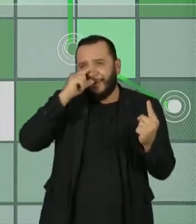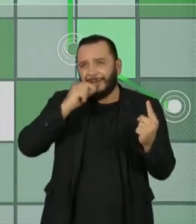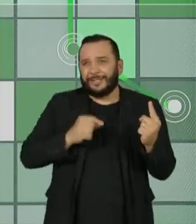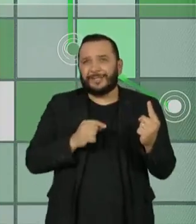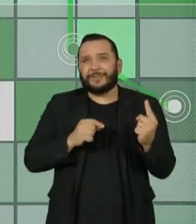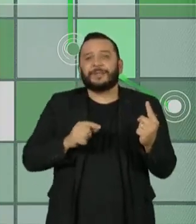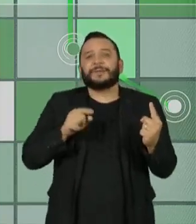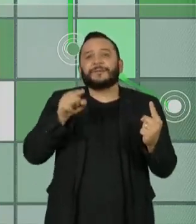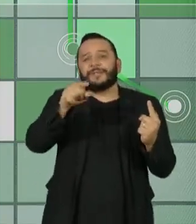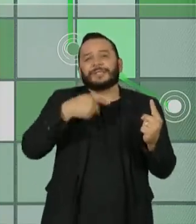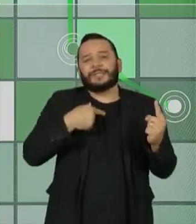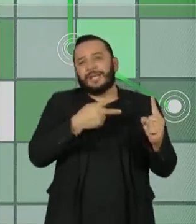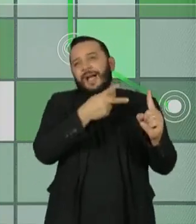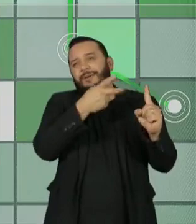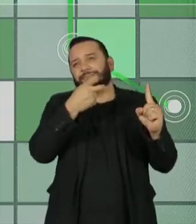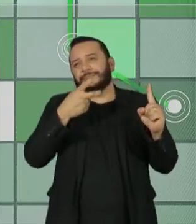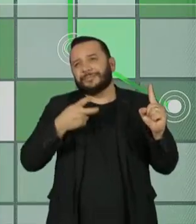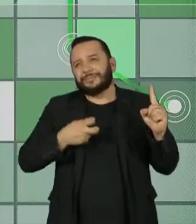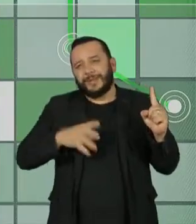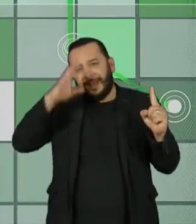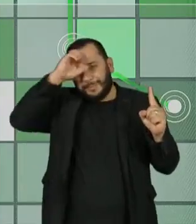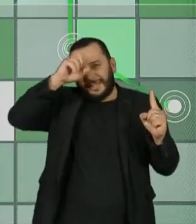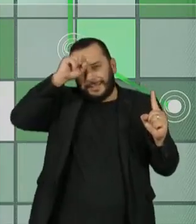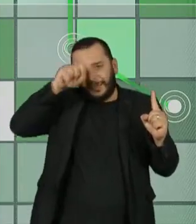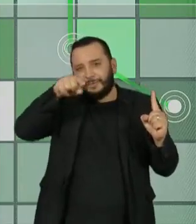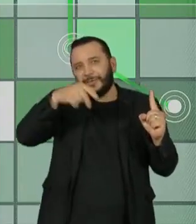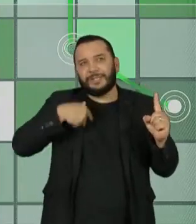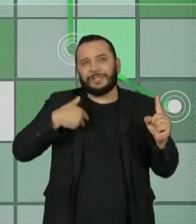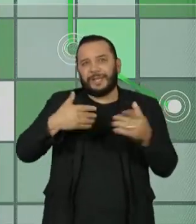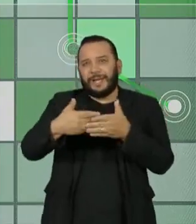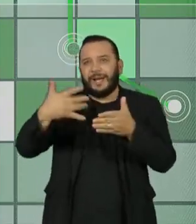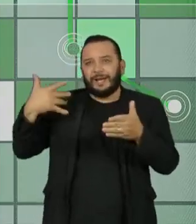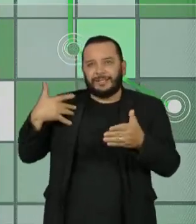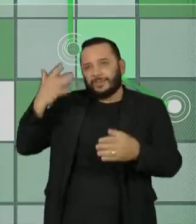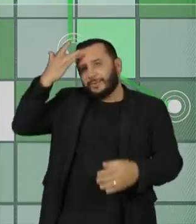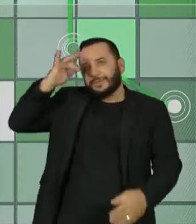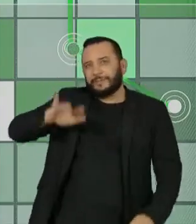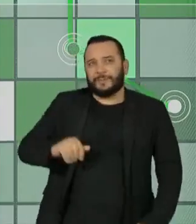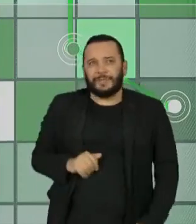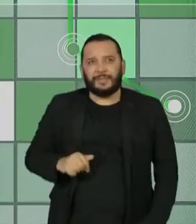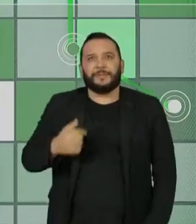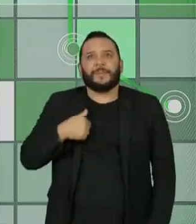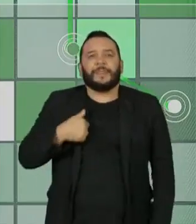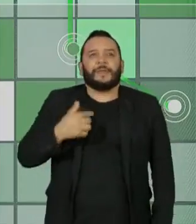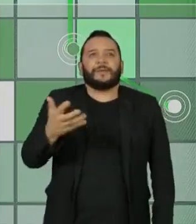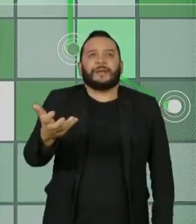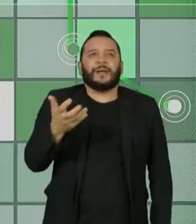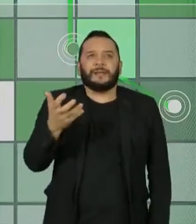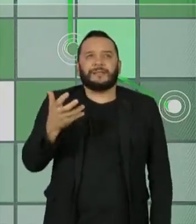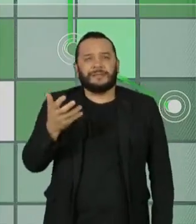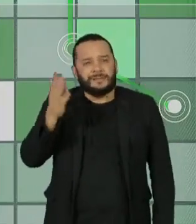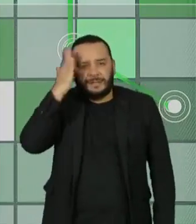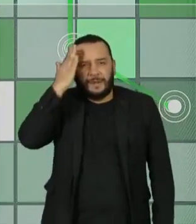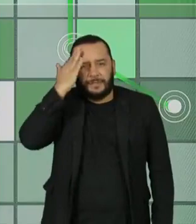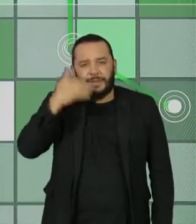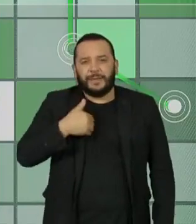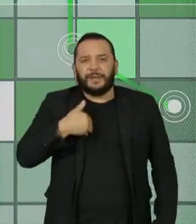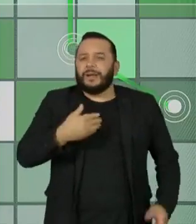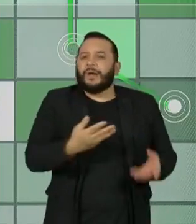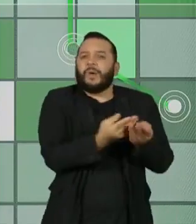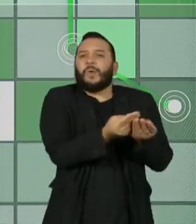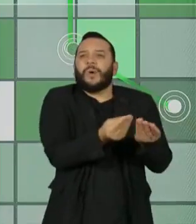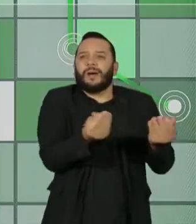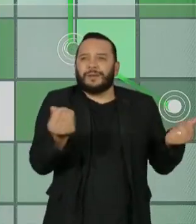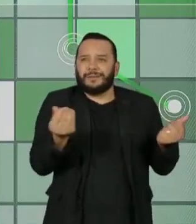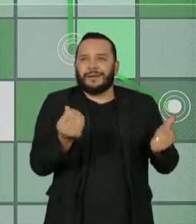que você aprendeu sobre ele que você não sabia antes? Na verdade, eu quero saber que qualidades você